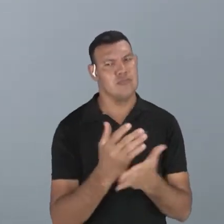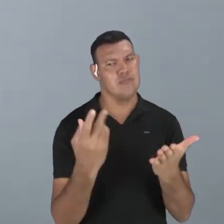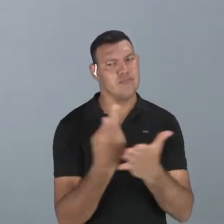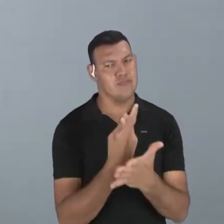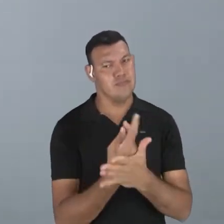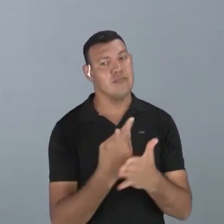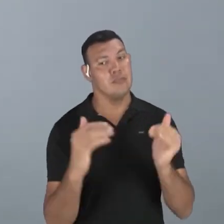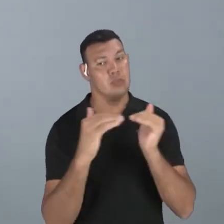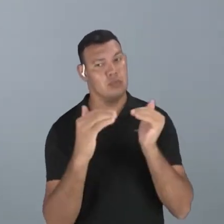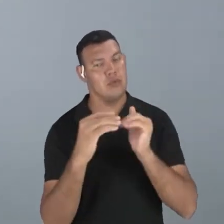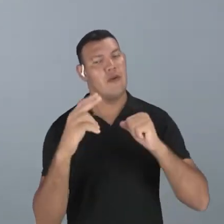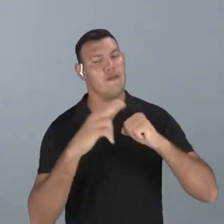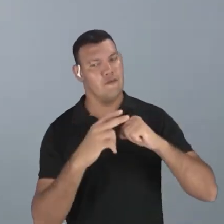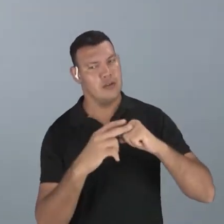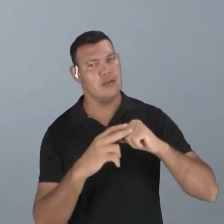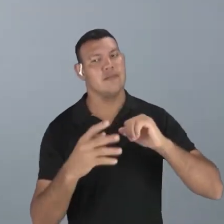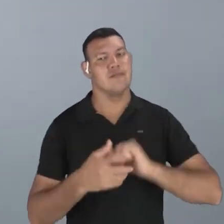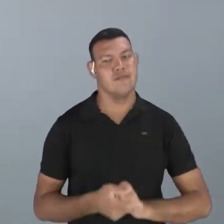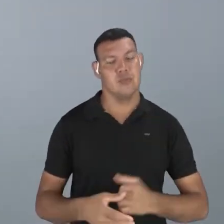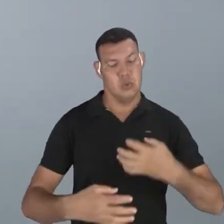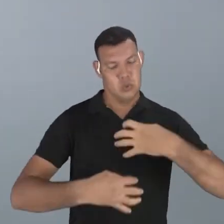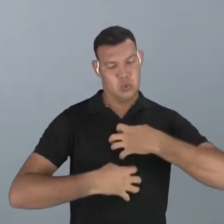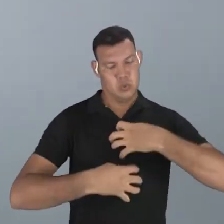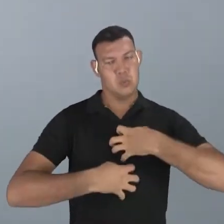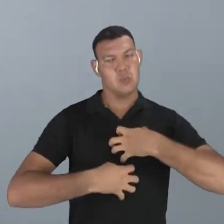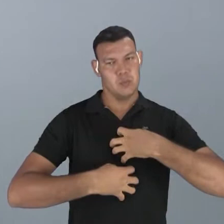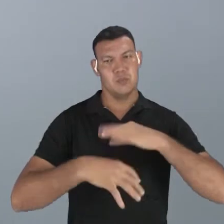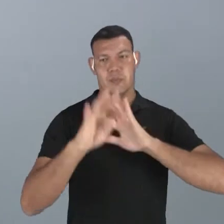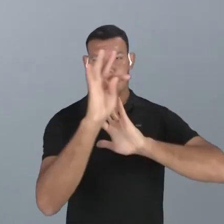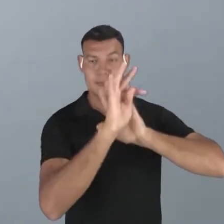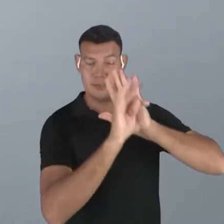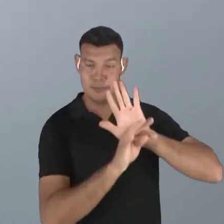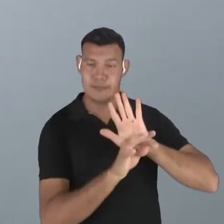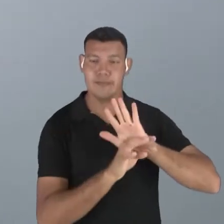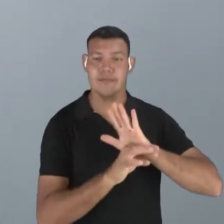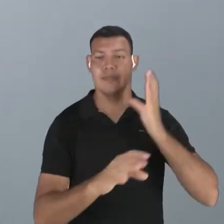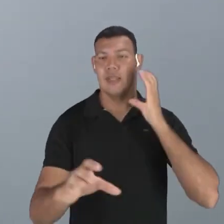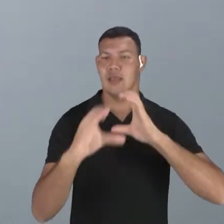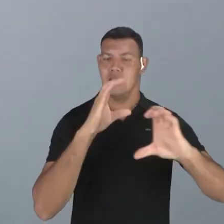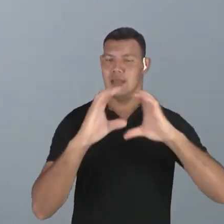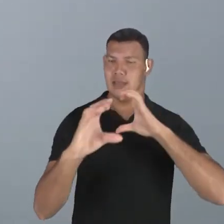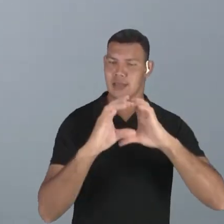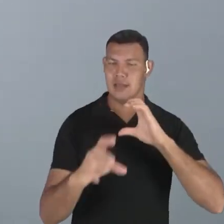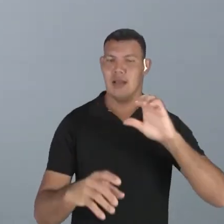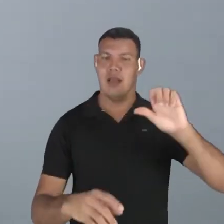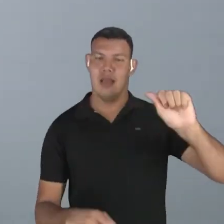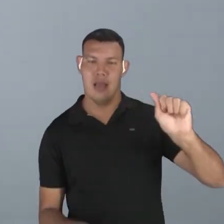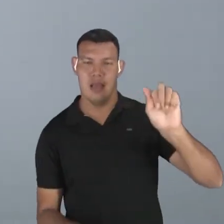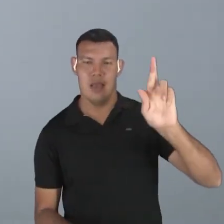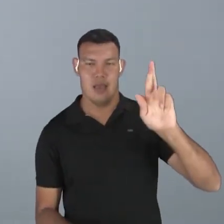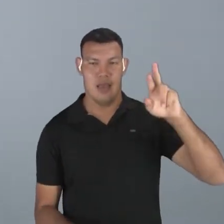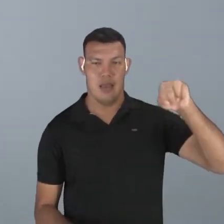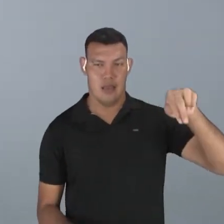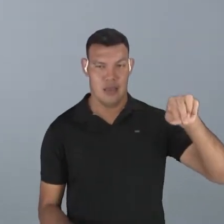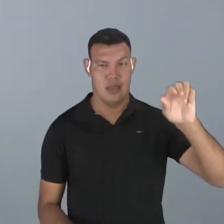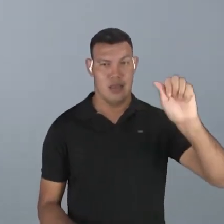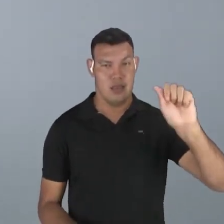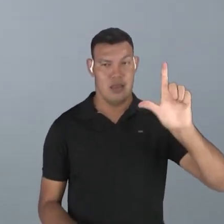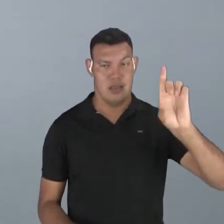vezes as falhas de concordância verbal se dá pela intenção do texto, como no caso da canção de Arnaldo Antunes, que ora ele